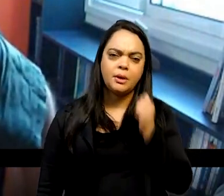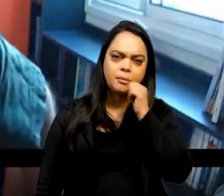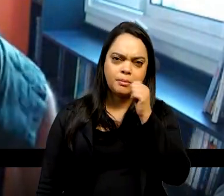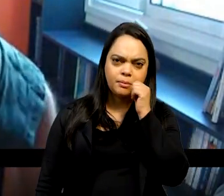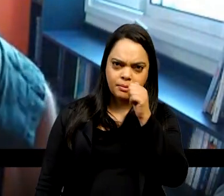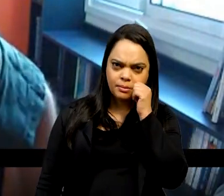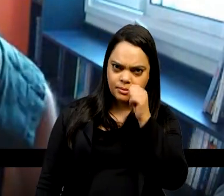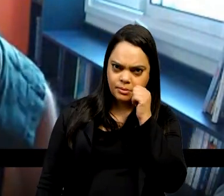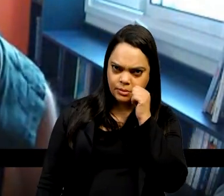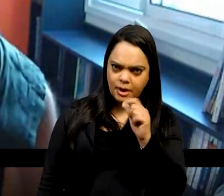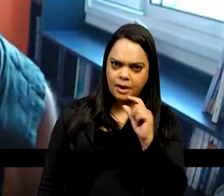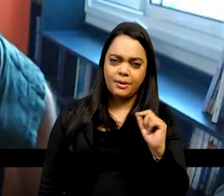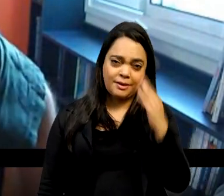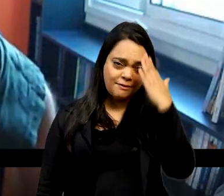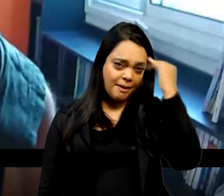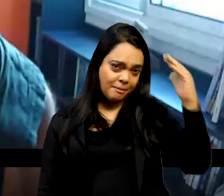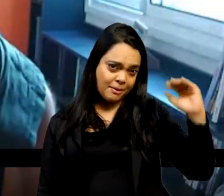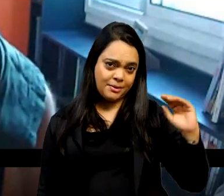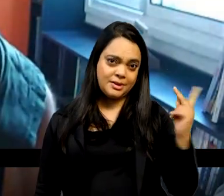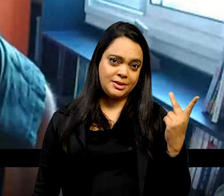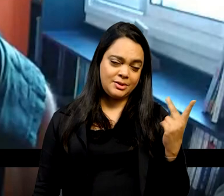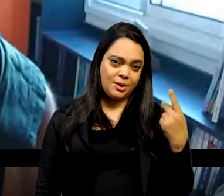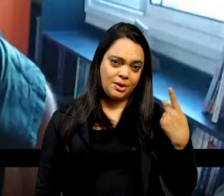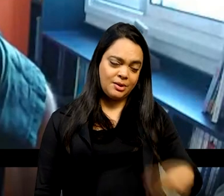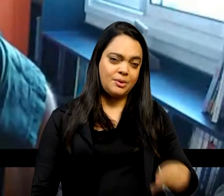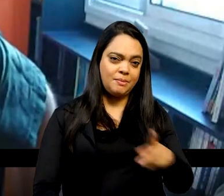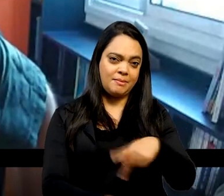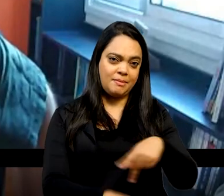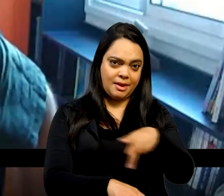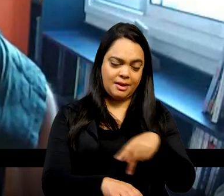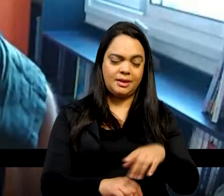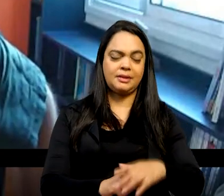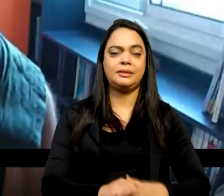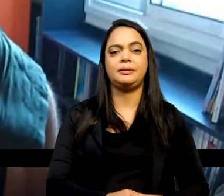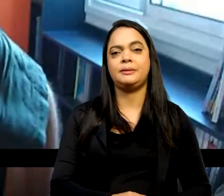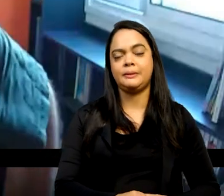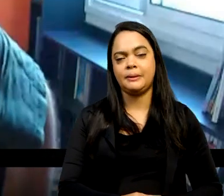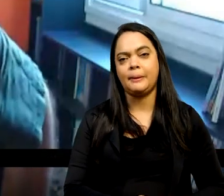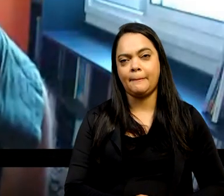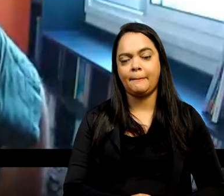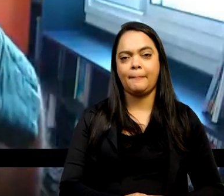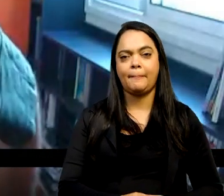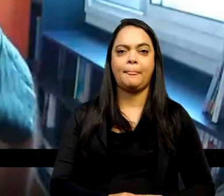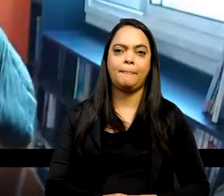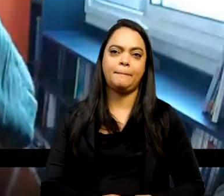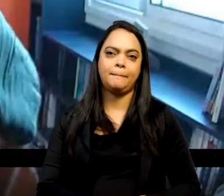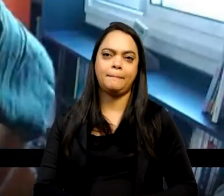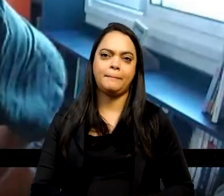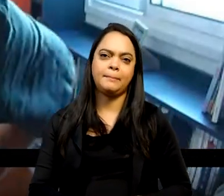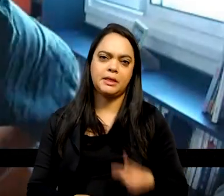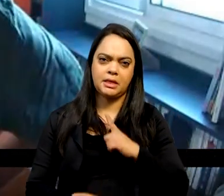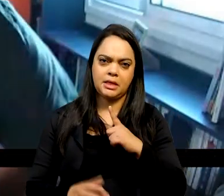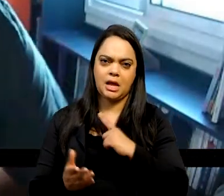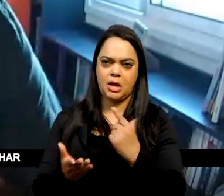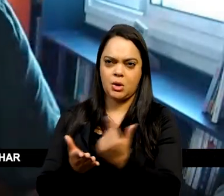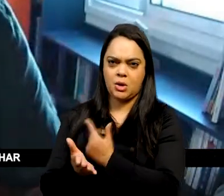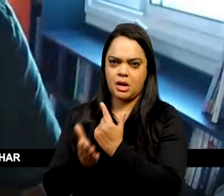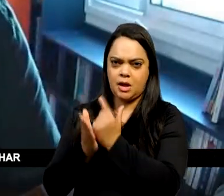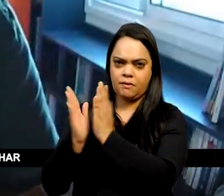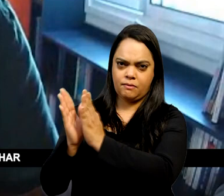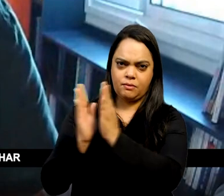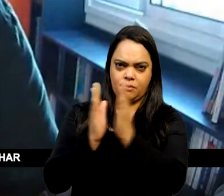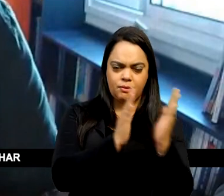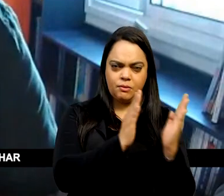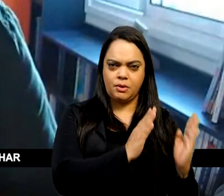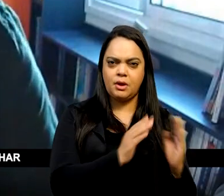gigantesca no nosso país, lá no Brasil em Perspectiva, uma coletânea organizada pelo Carlos Guilherme